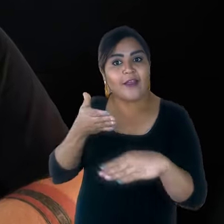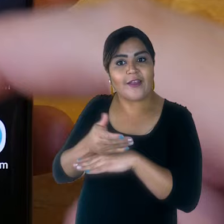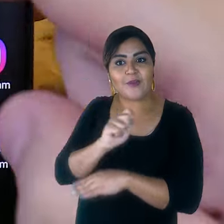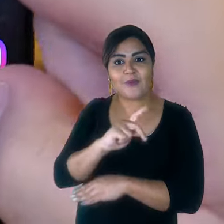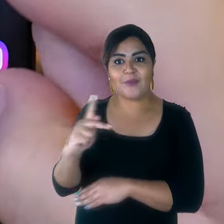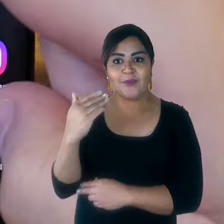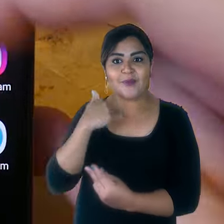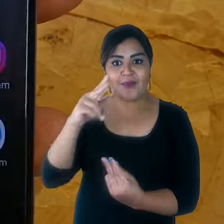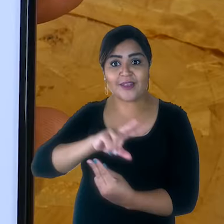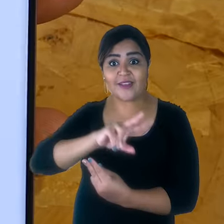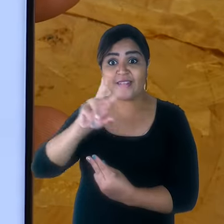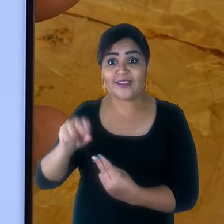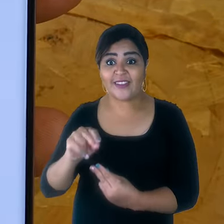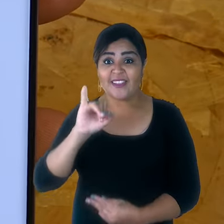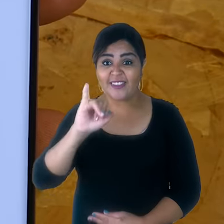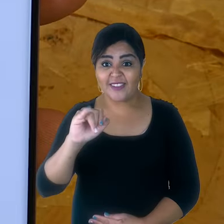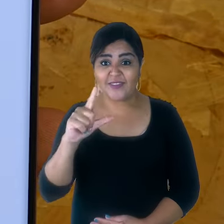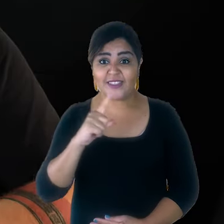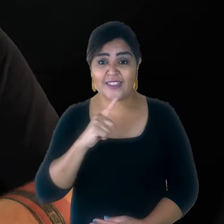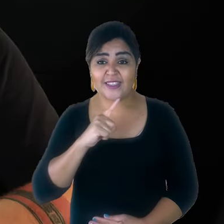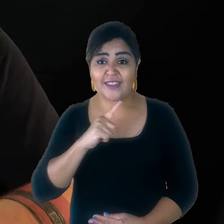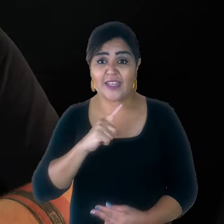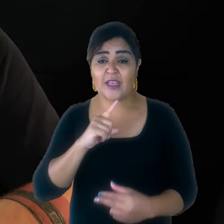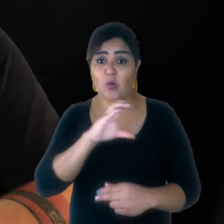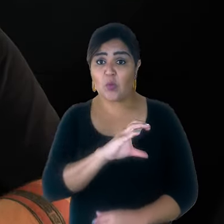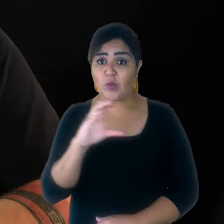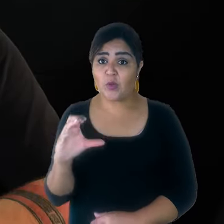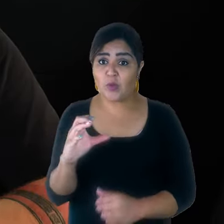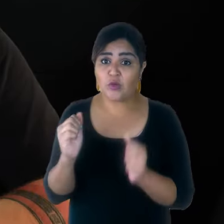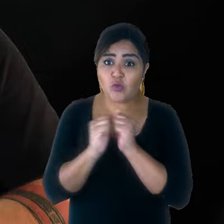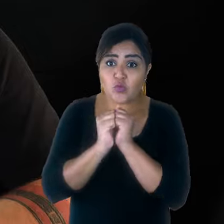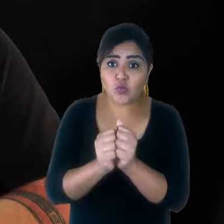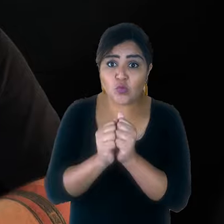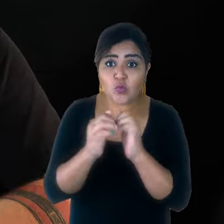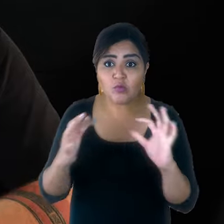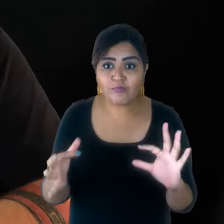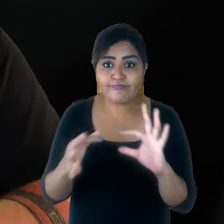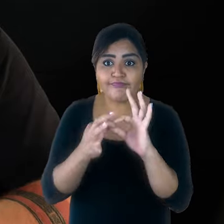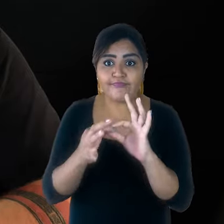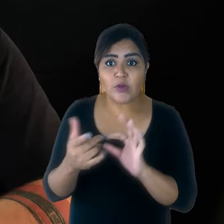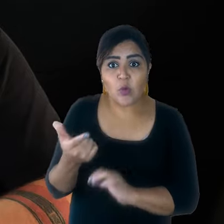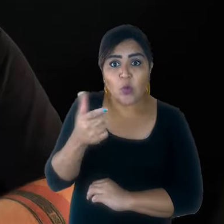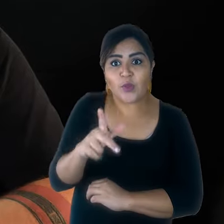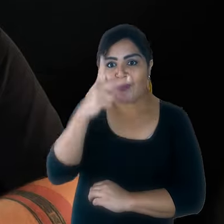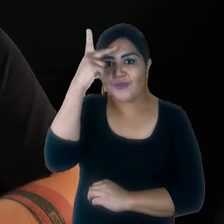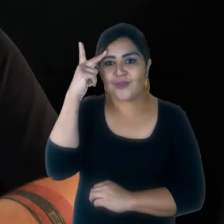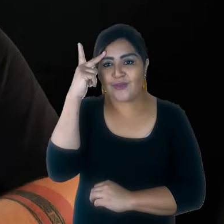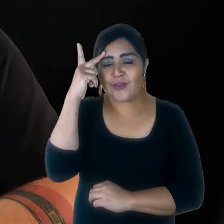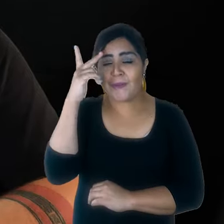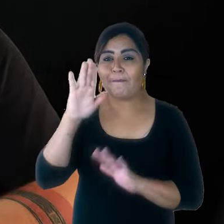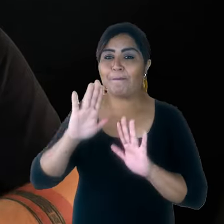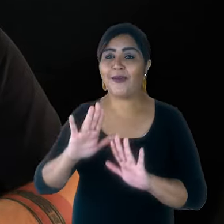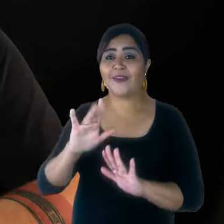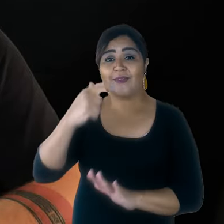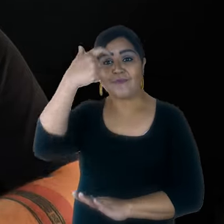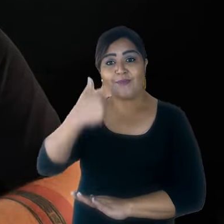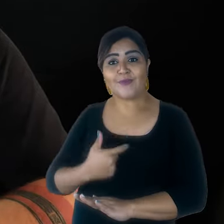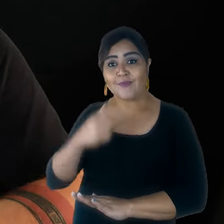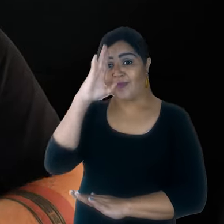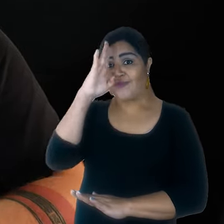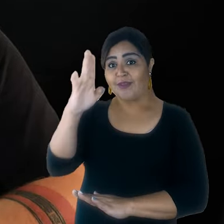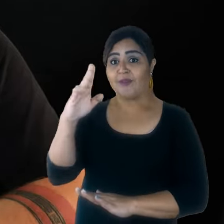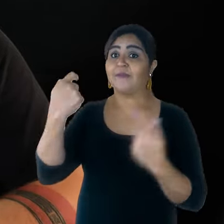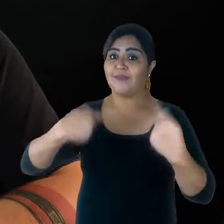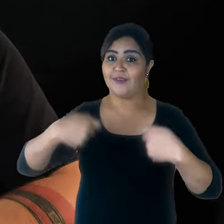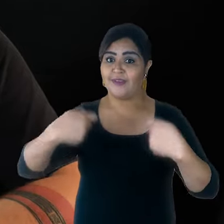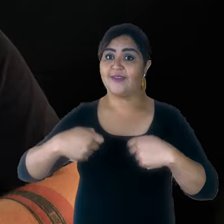uma. Entre no aplicativo Bradesco. Caso você use uma conta conjunta, esse procedimento que a gente vai ensinar aqui agora só é válido